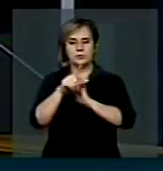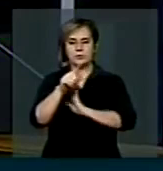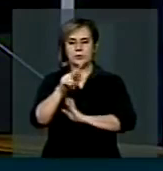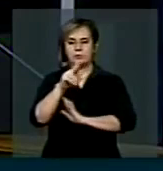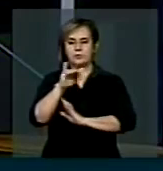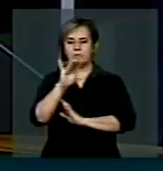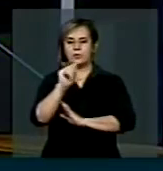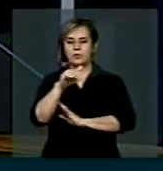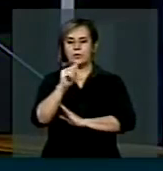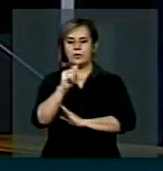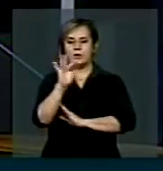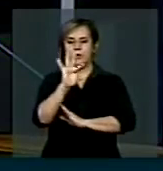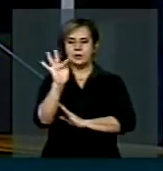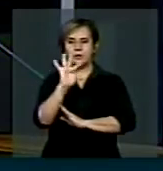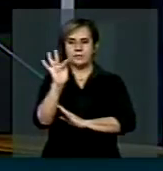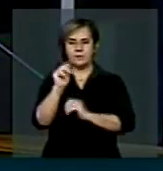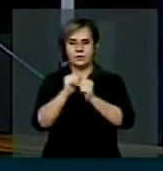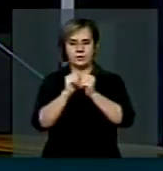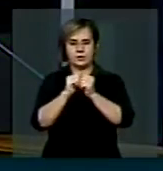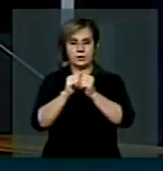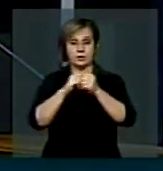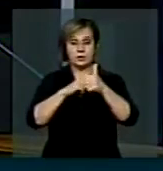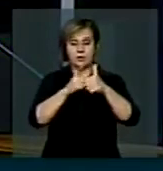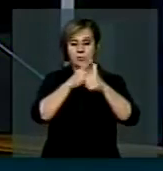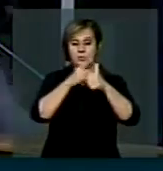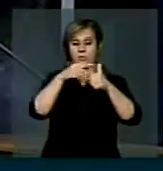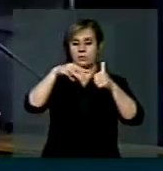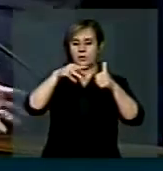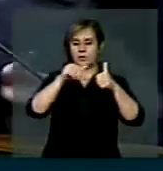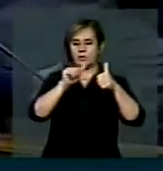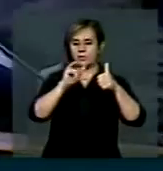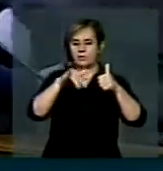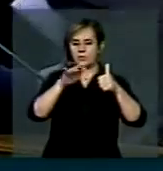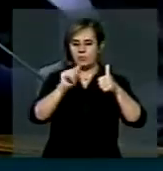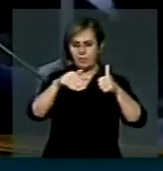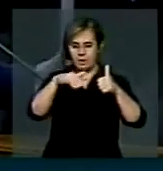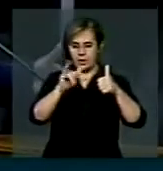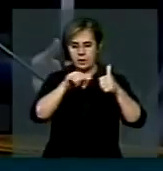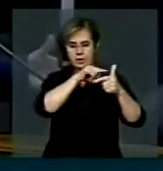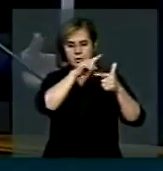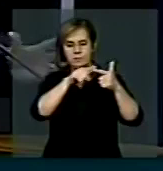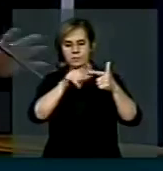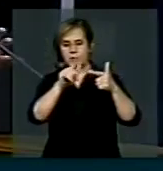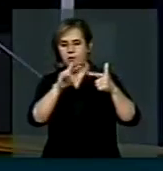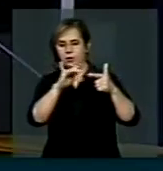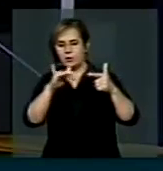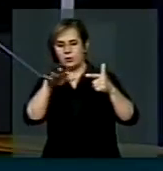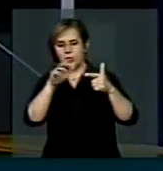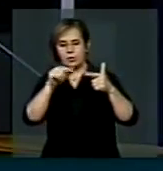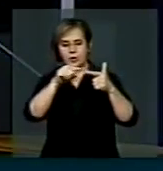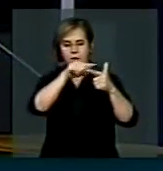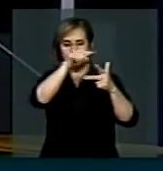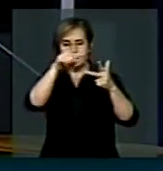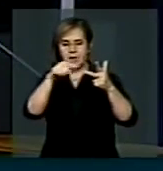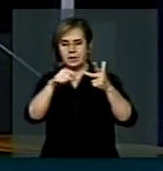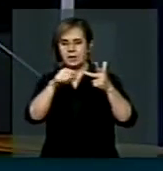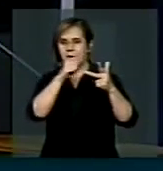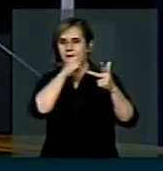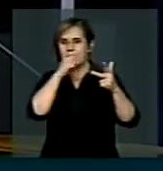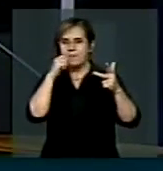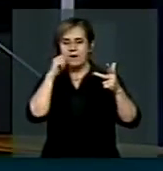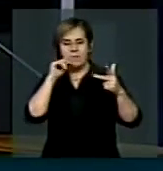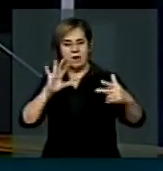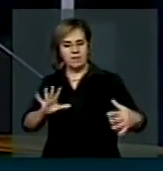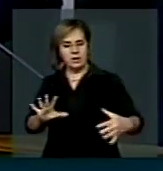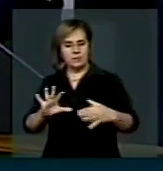e que vai até a Guiana Francesa, e que este cabo vai chegar ao Amapá também, portanto, Amapá fará a conexão